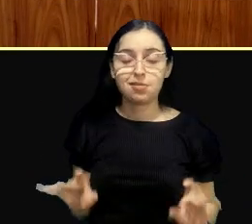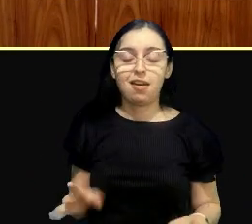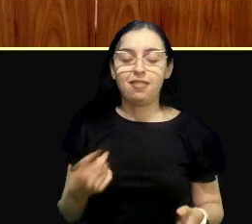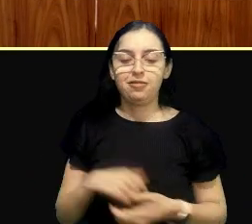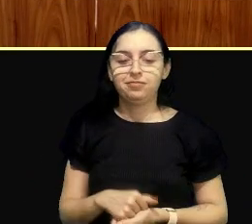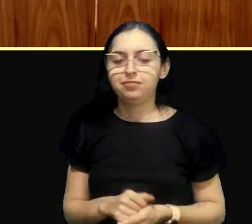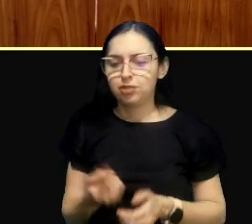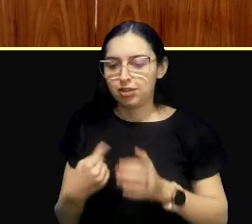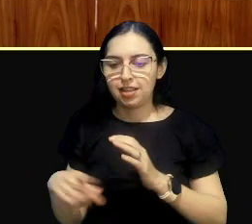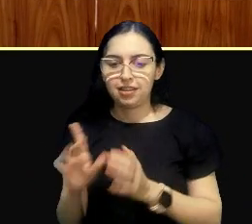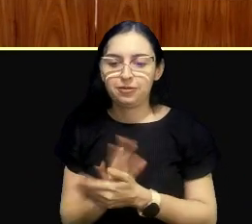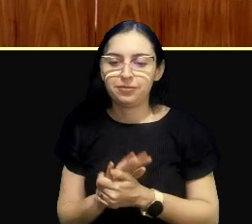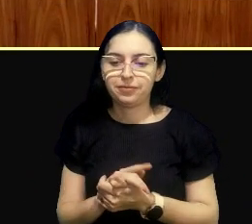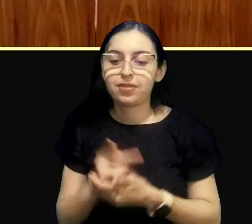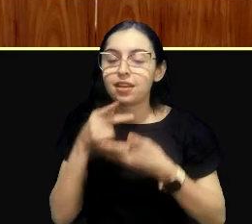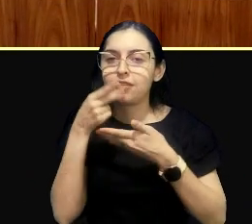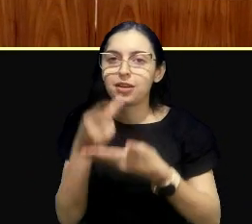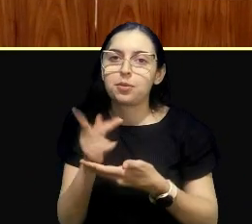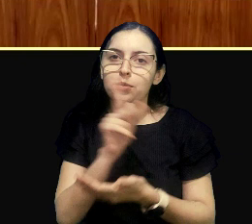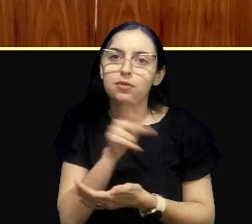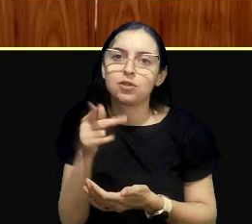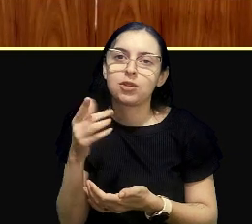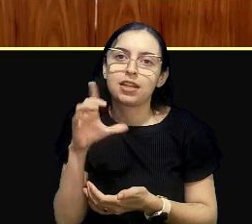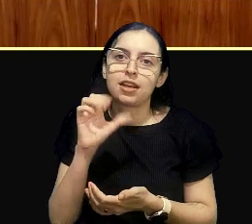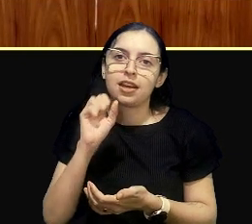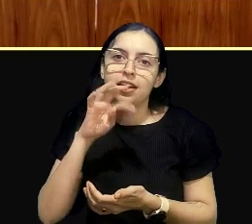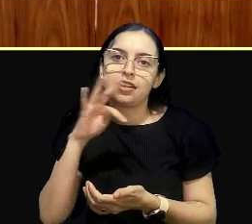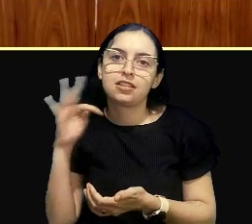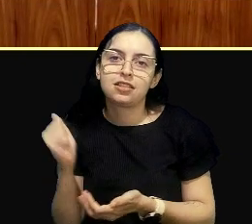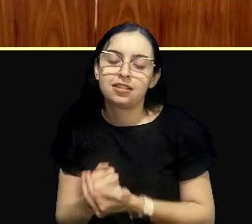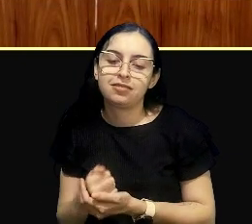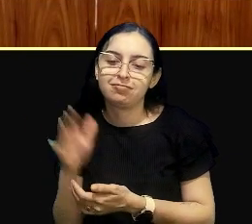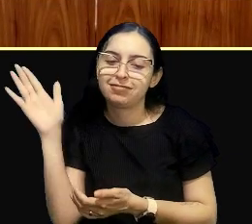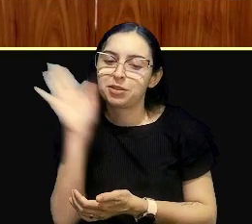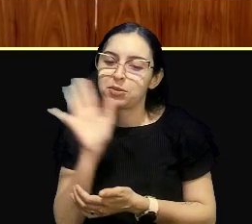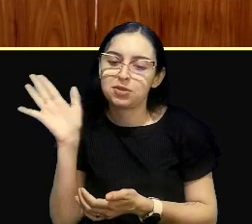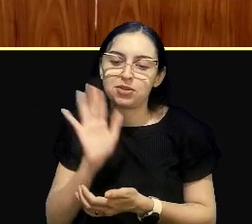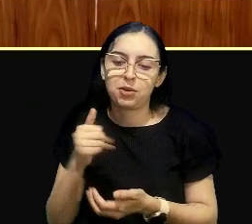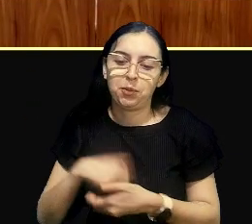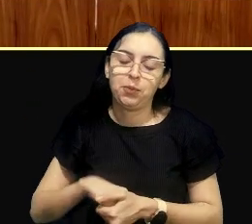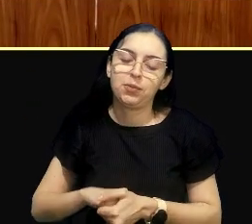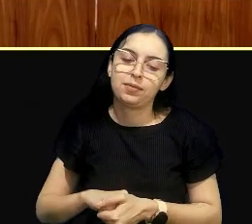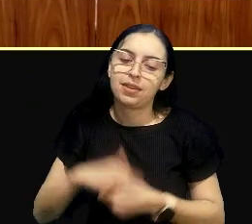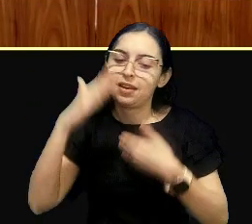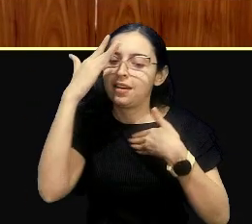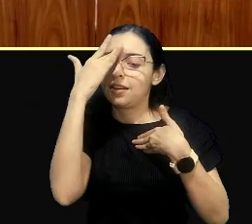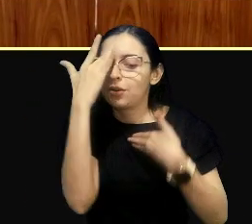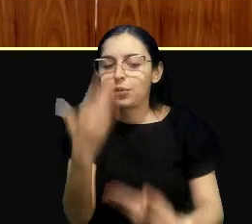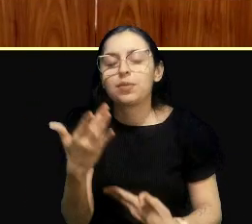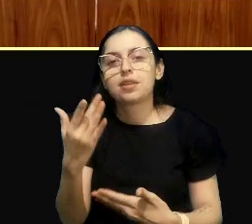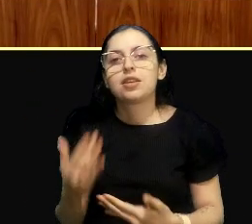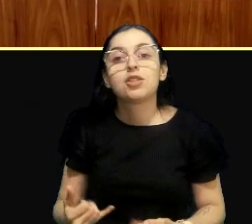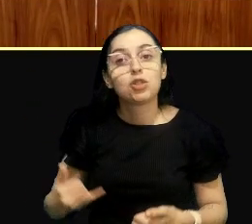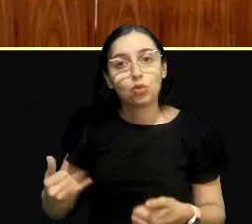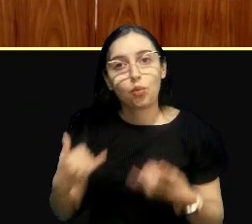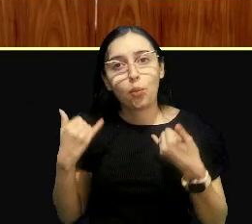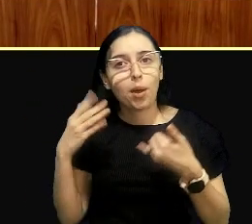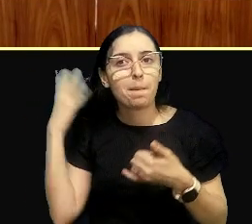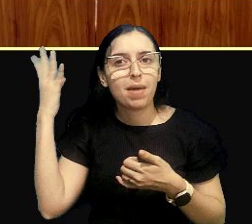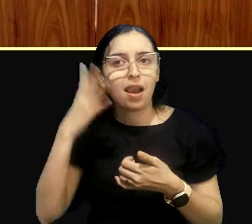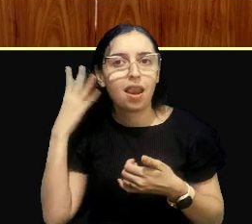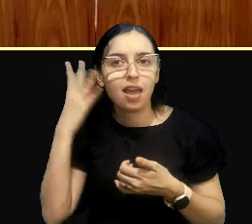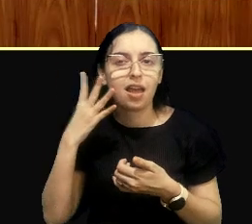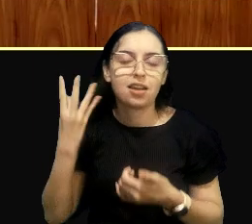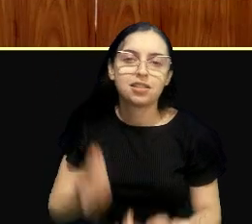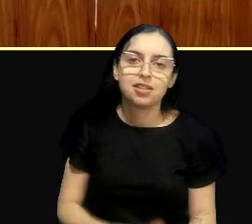Vou passar a palavra para a professora Cátia, só para um tchau. Agradecendo essa oportunidade, de estar